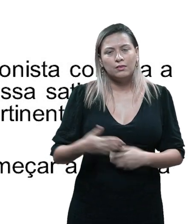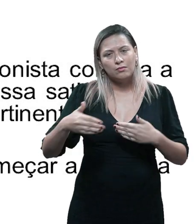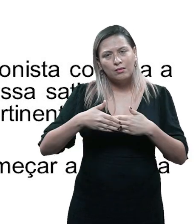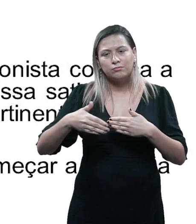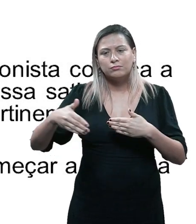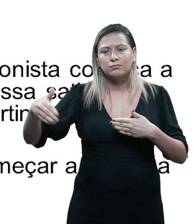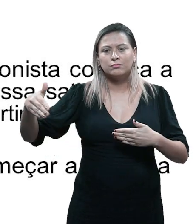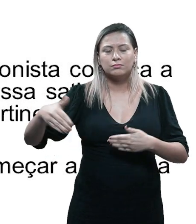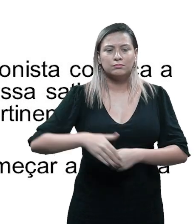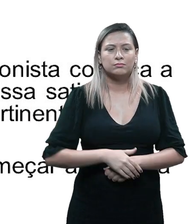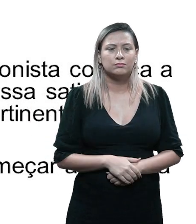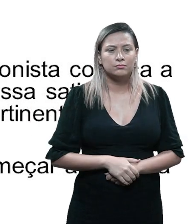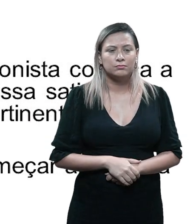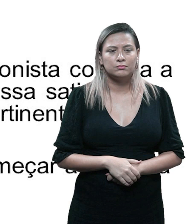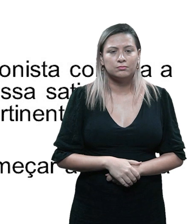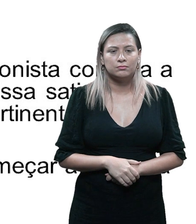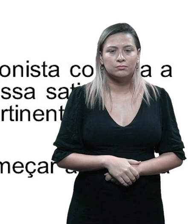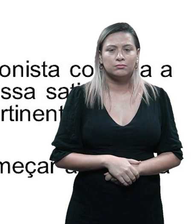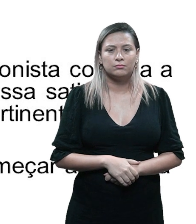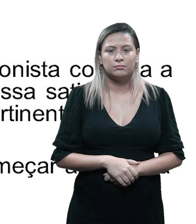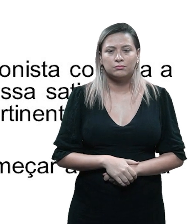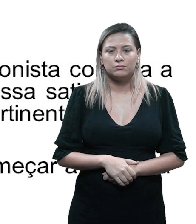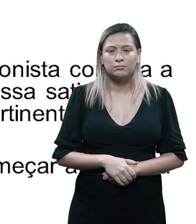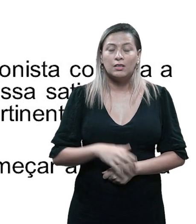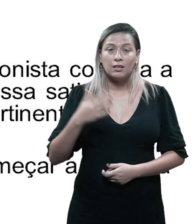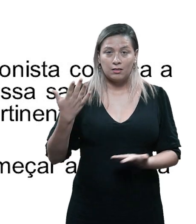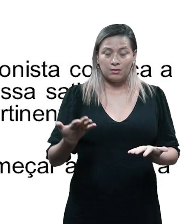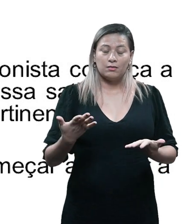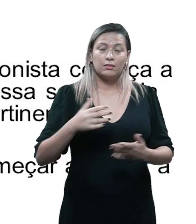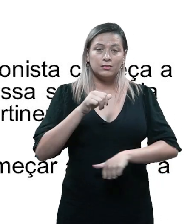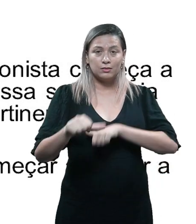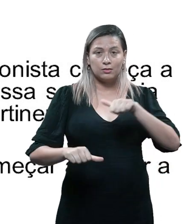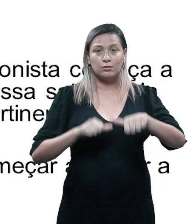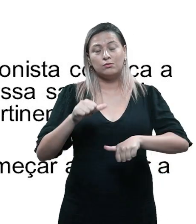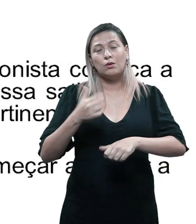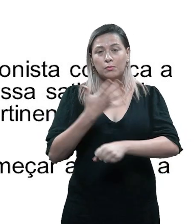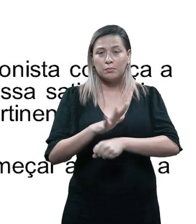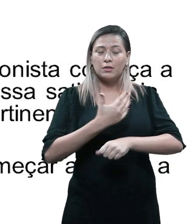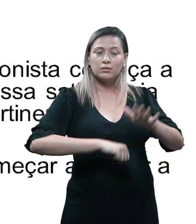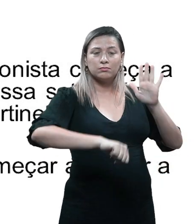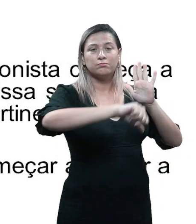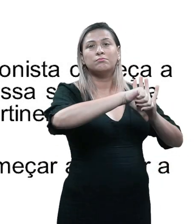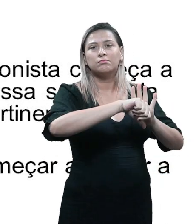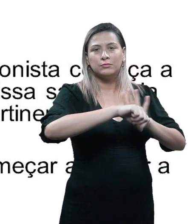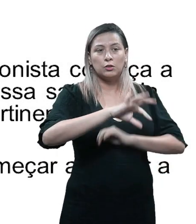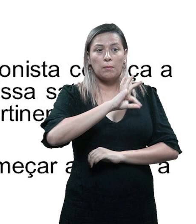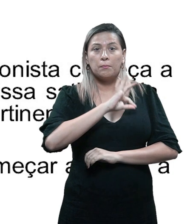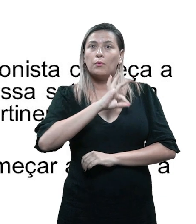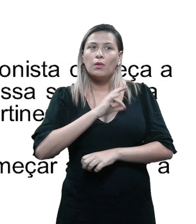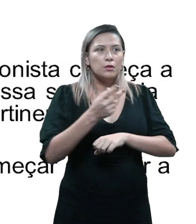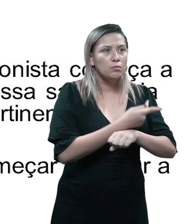dessa insatisfação. Elas se tornam criminosas, elas são perseguidas pela polícia.